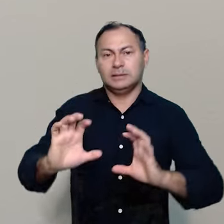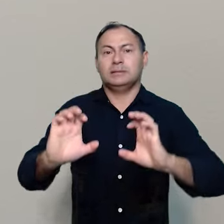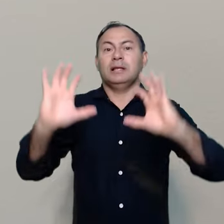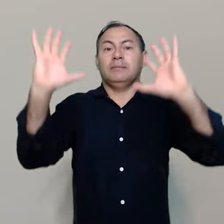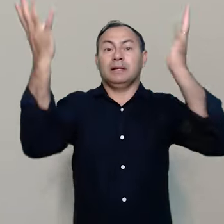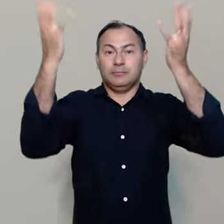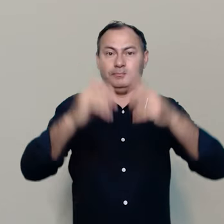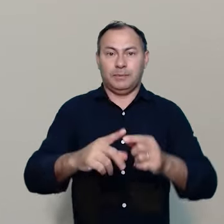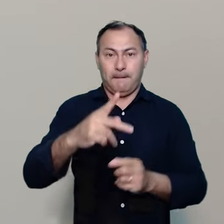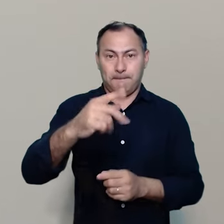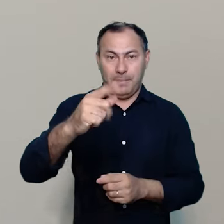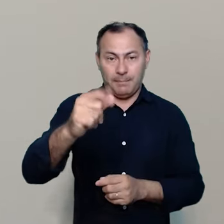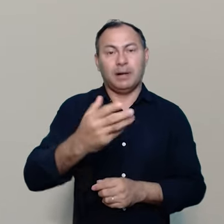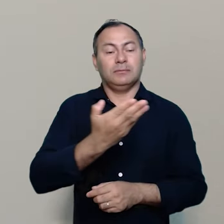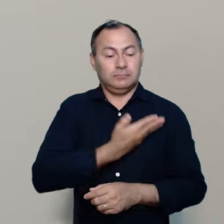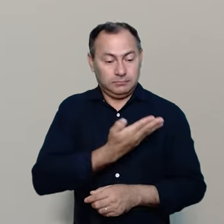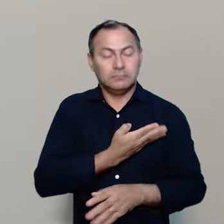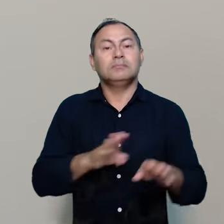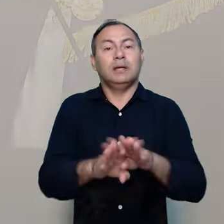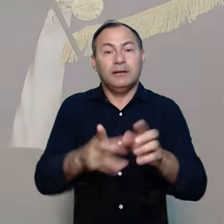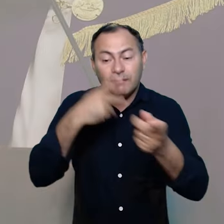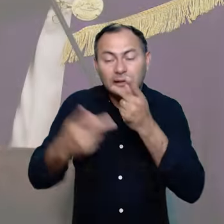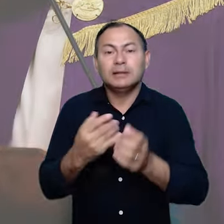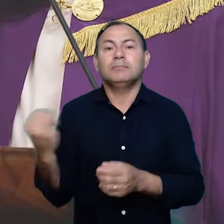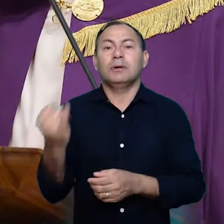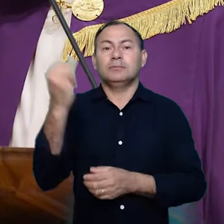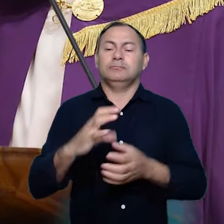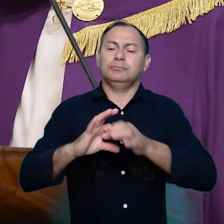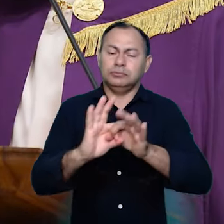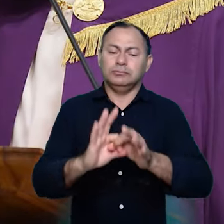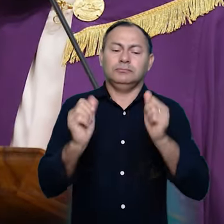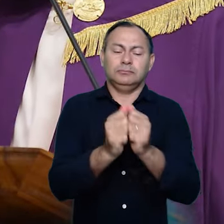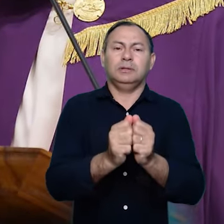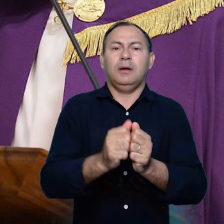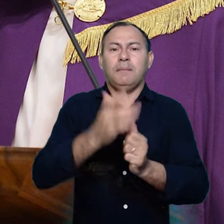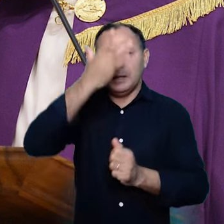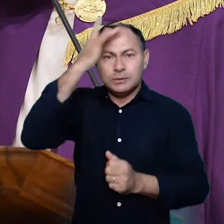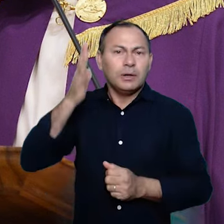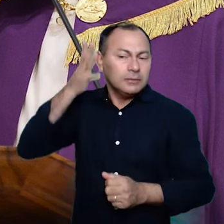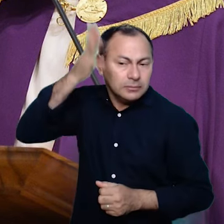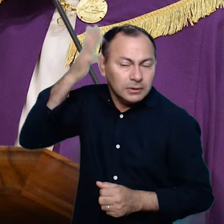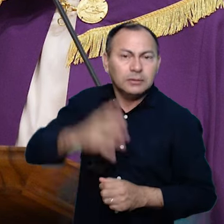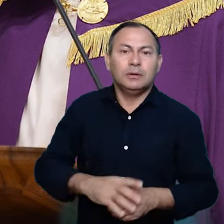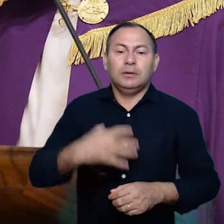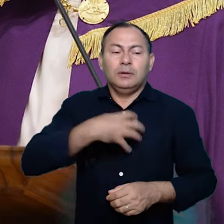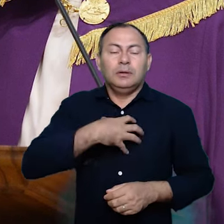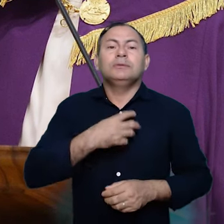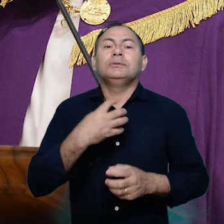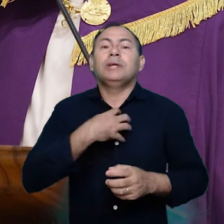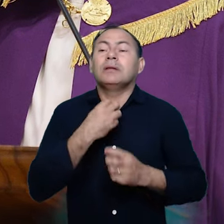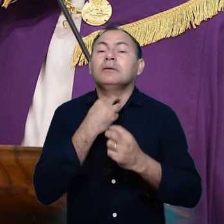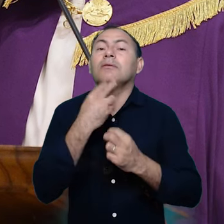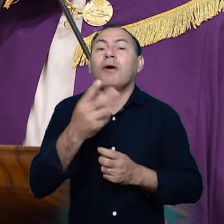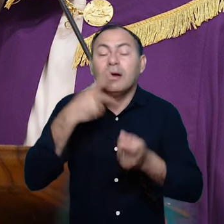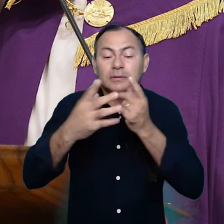celebração. O Papa também fala da importância da cordial proximidade do pregador, do calor do seu tom de